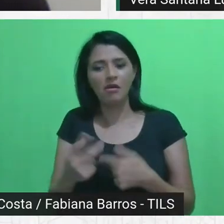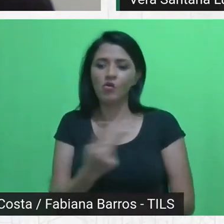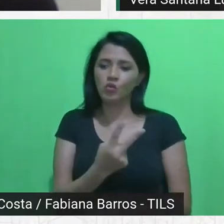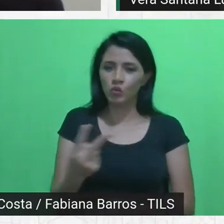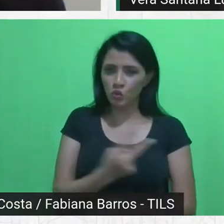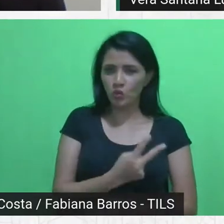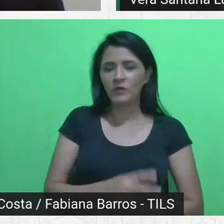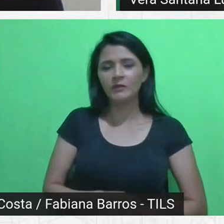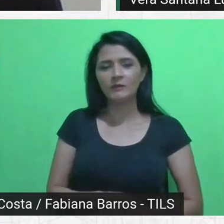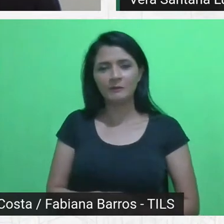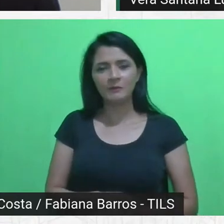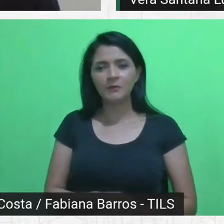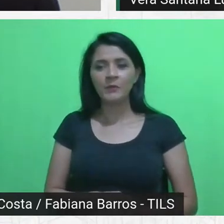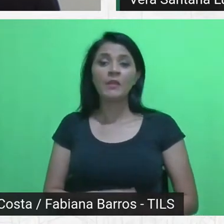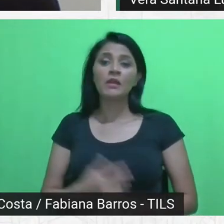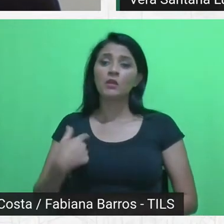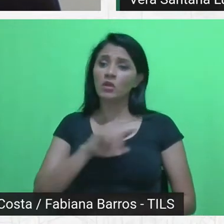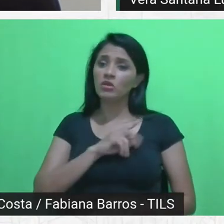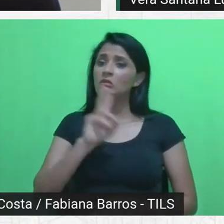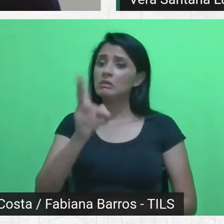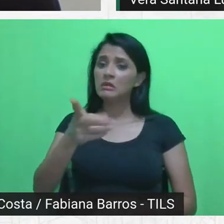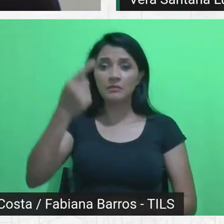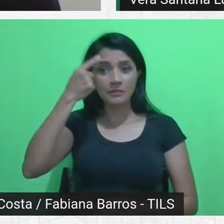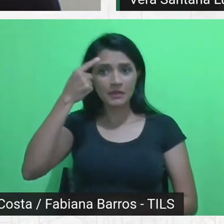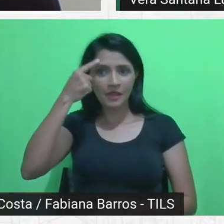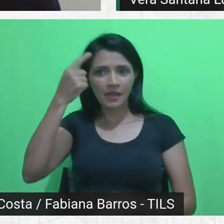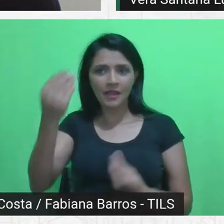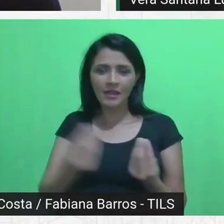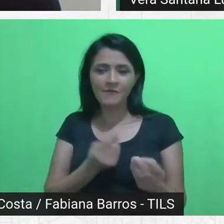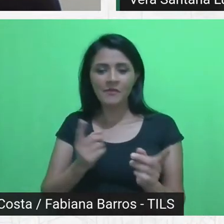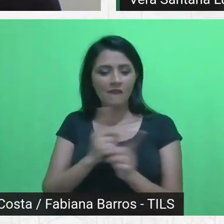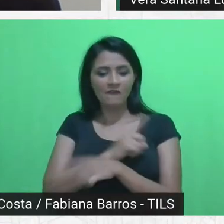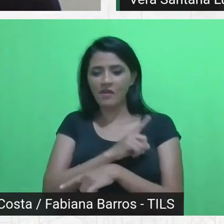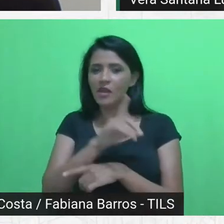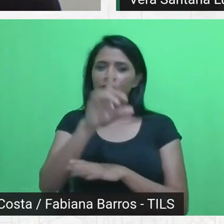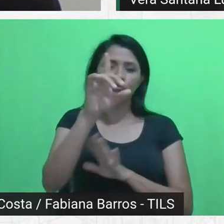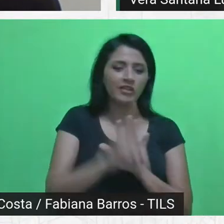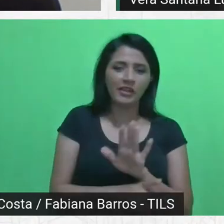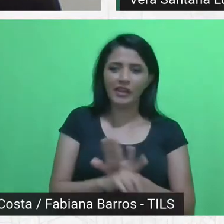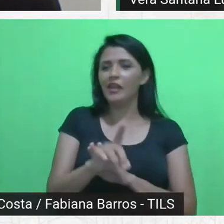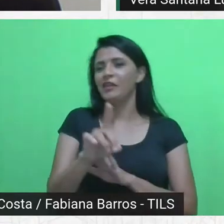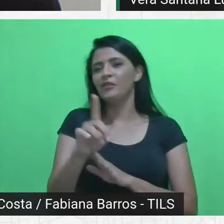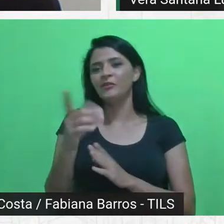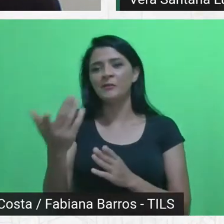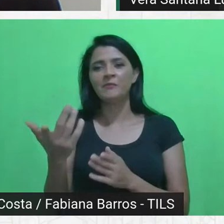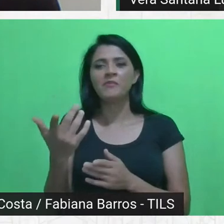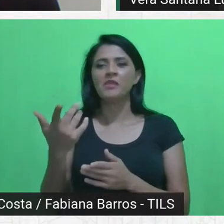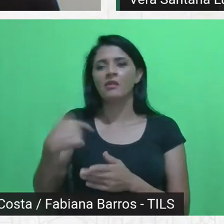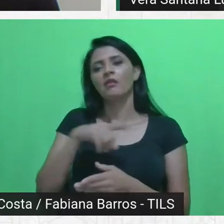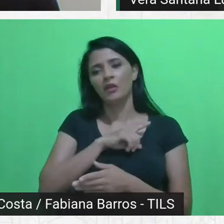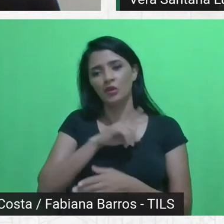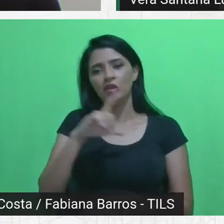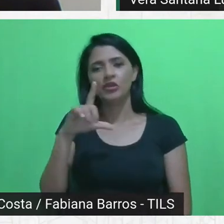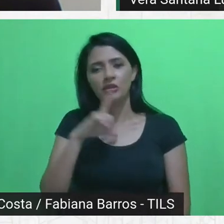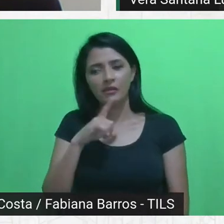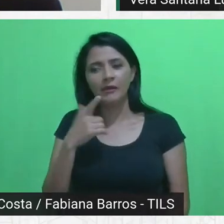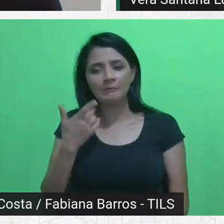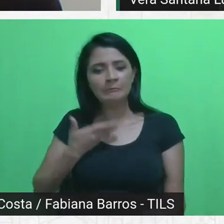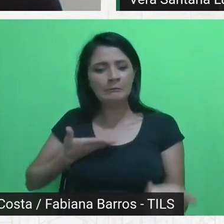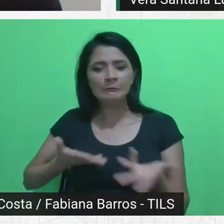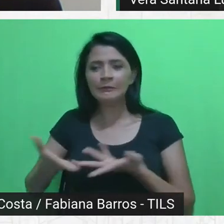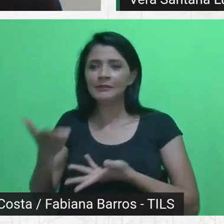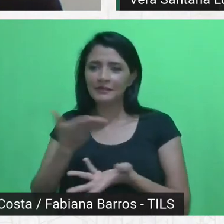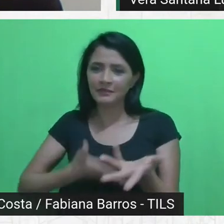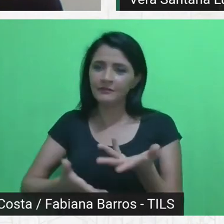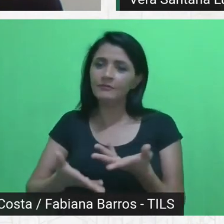A gente está sempre nessa ideia entre os avessos e os direitos com os quais a gente está lidando e